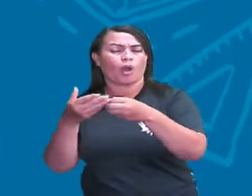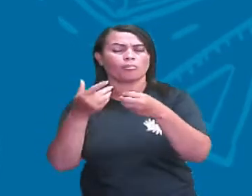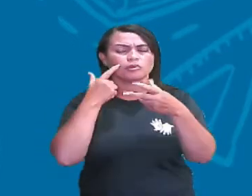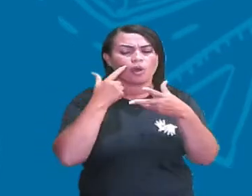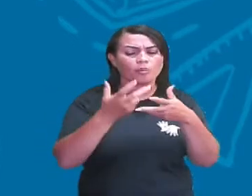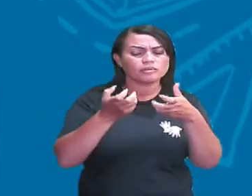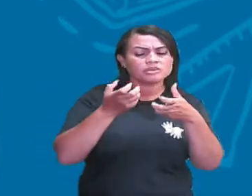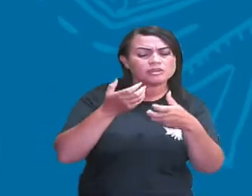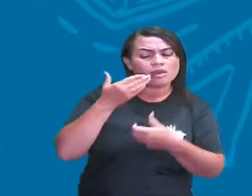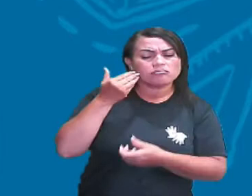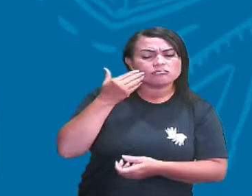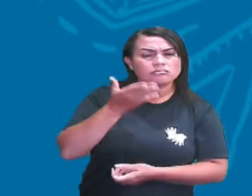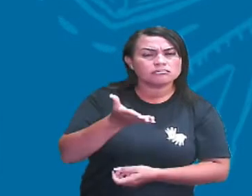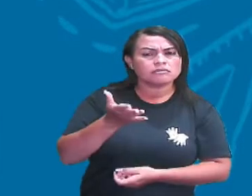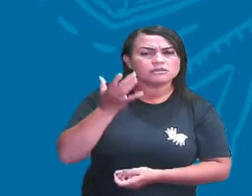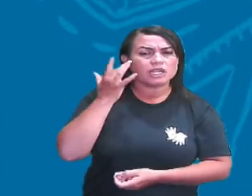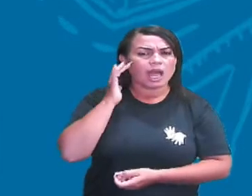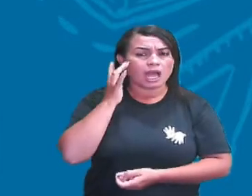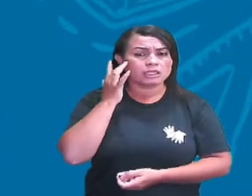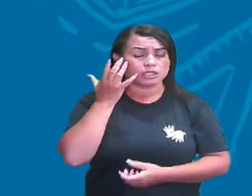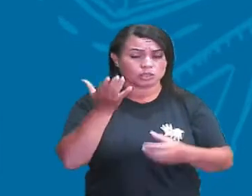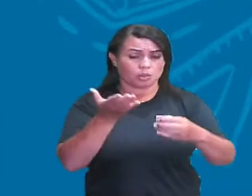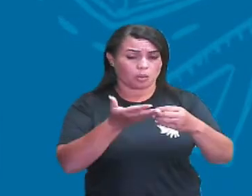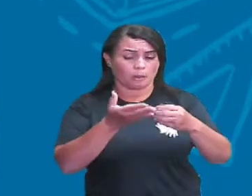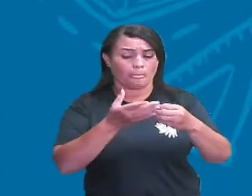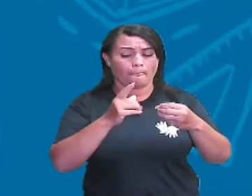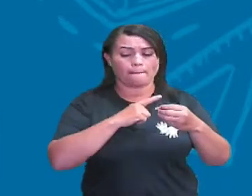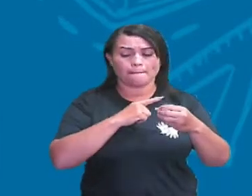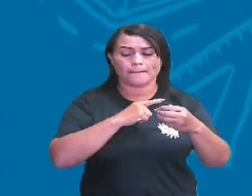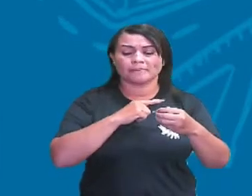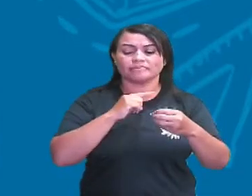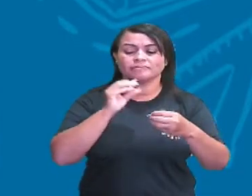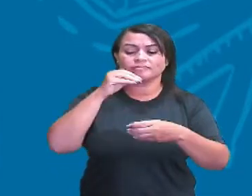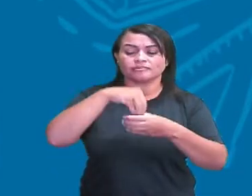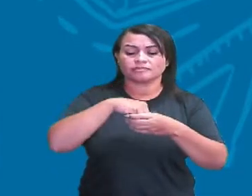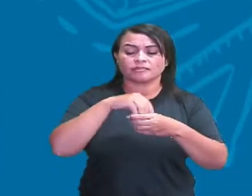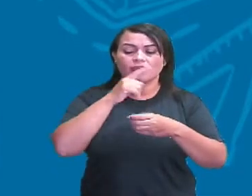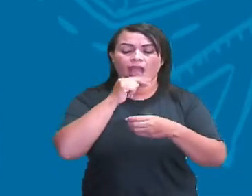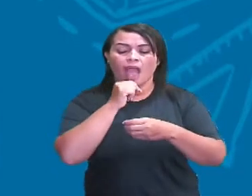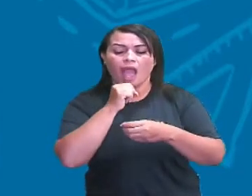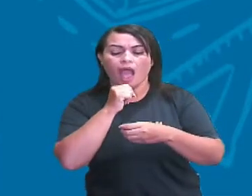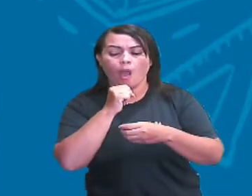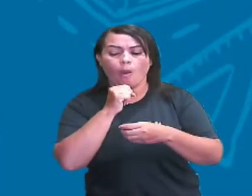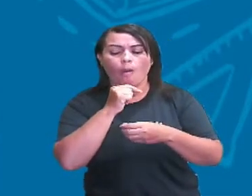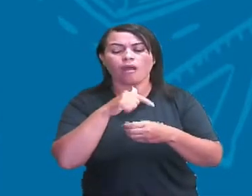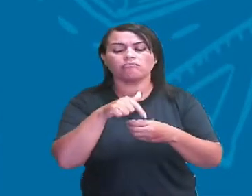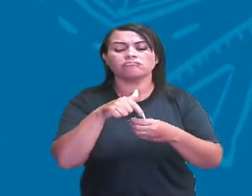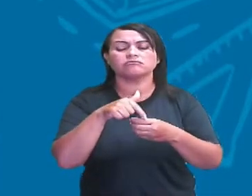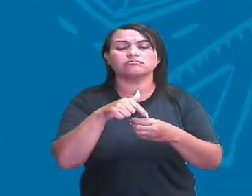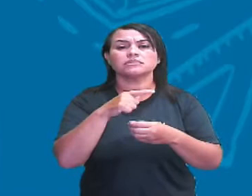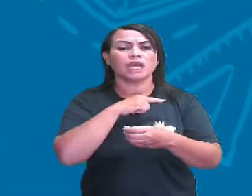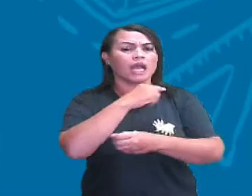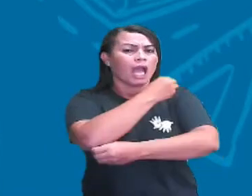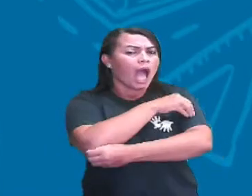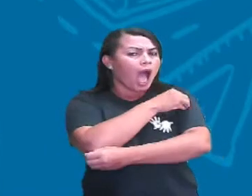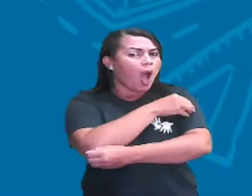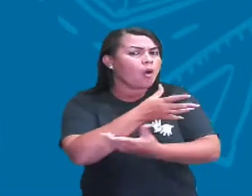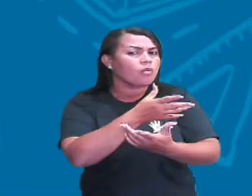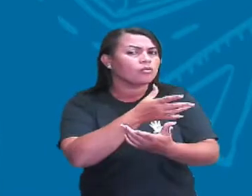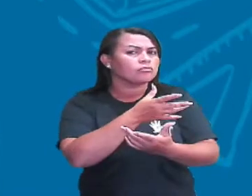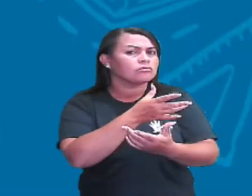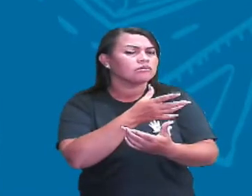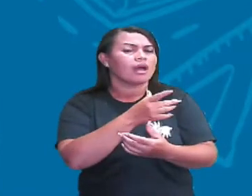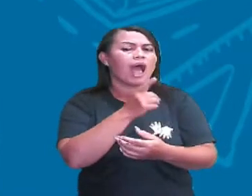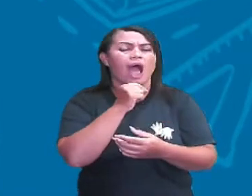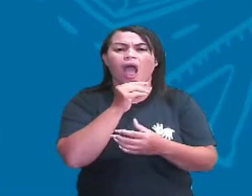observando assim, dizer que esse copo está com álcool, este copo está com água mineral, este copo está com água pura, com